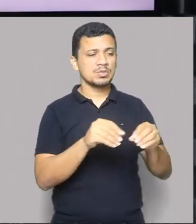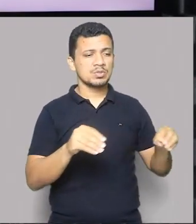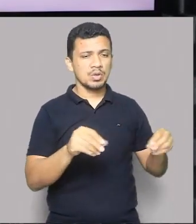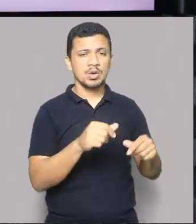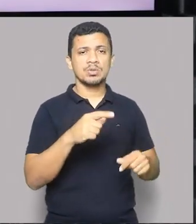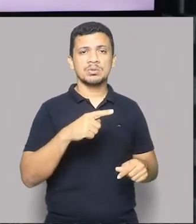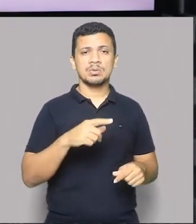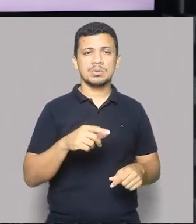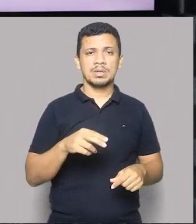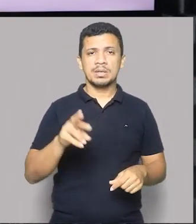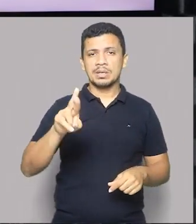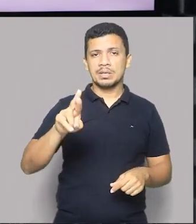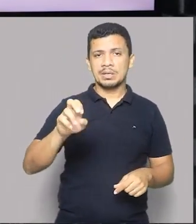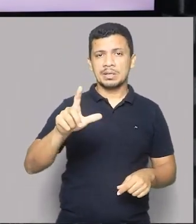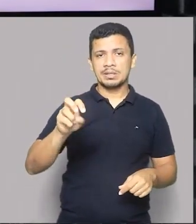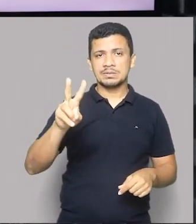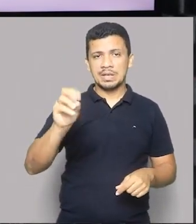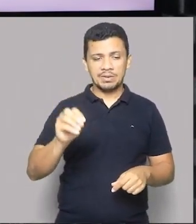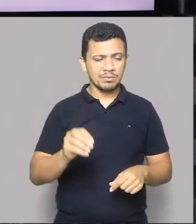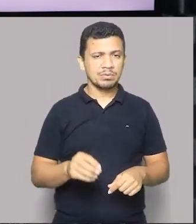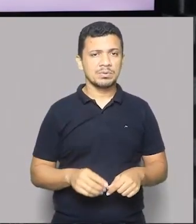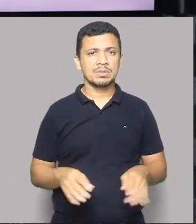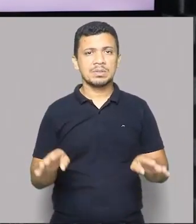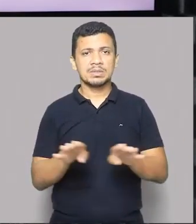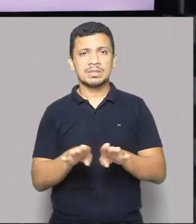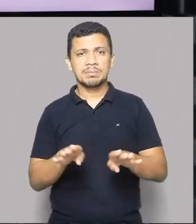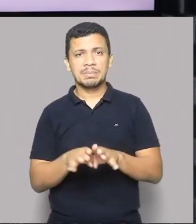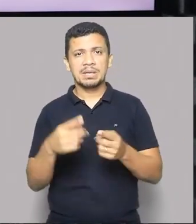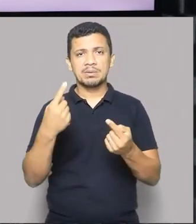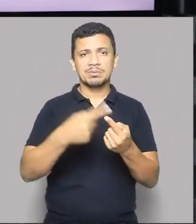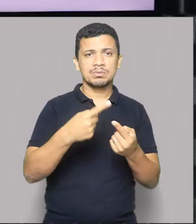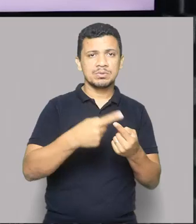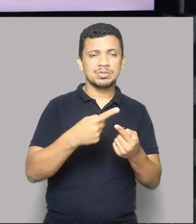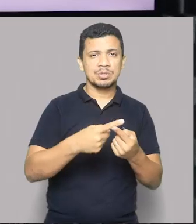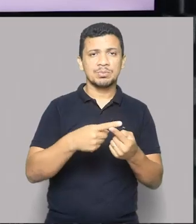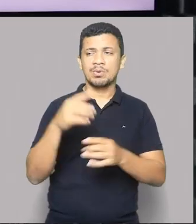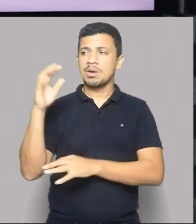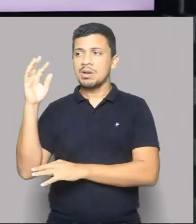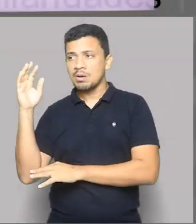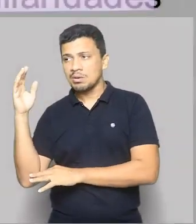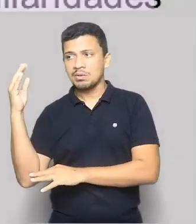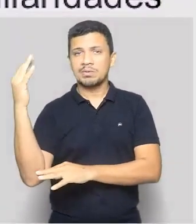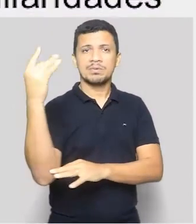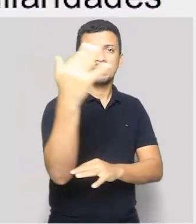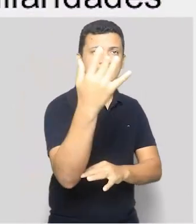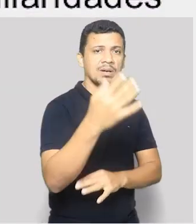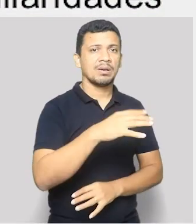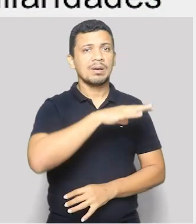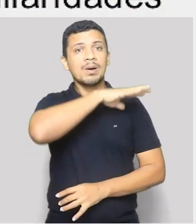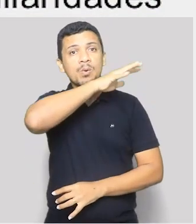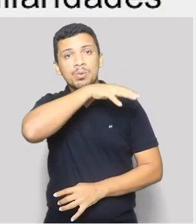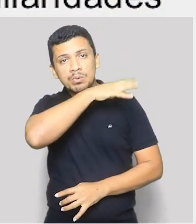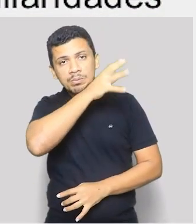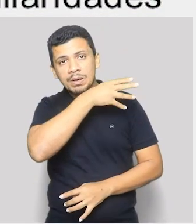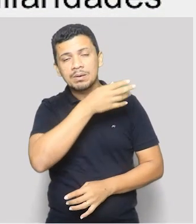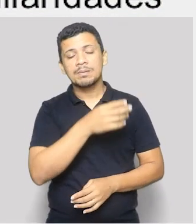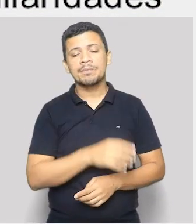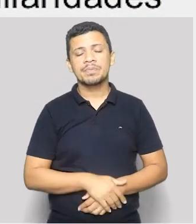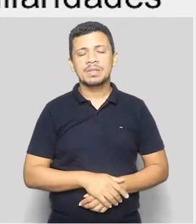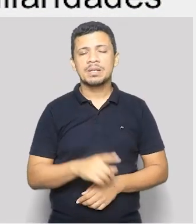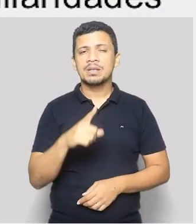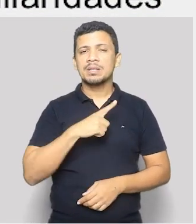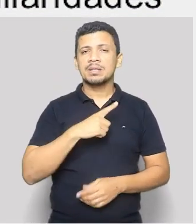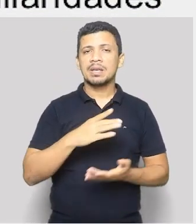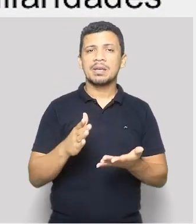relevo, ok? As espécies, tanto da fauna quanto da flora, que possui